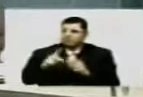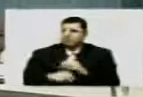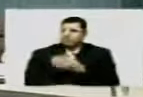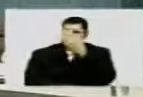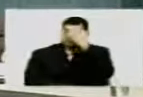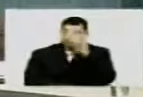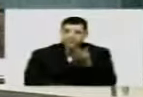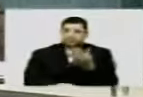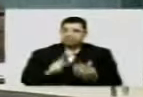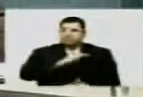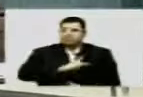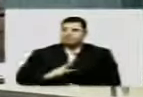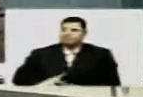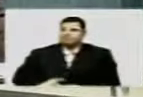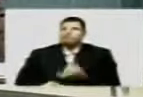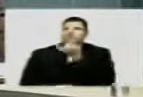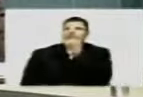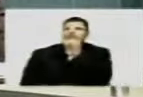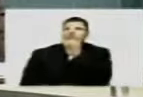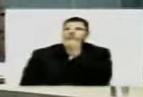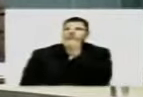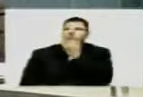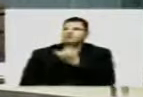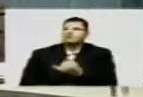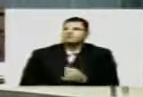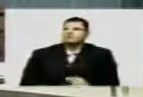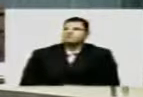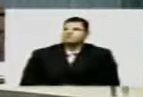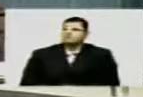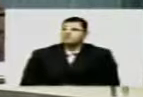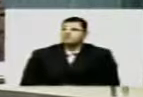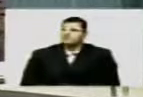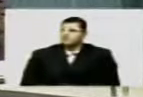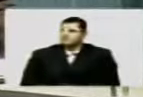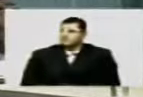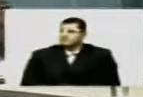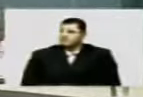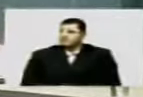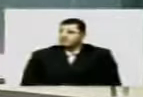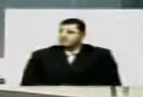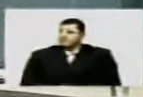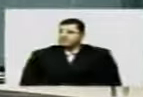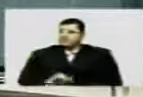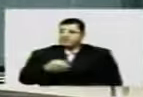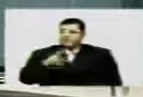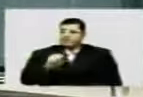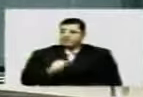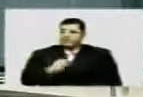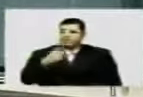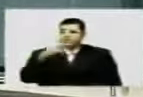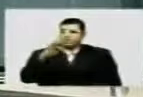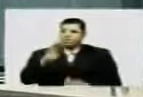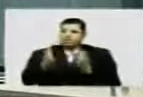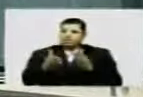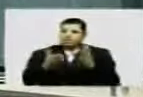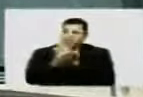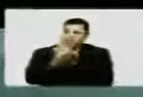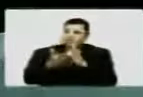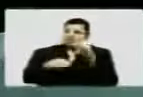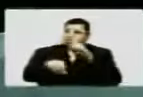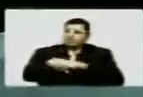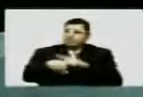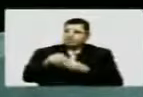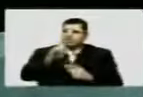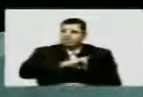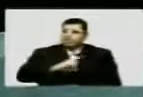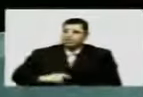Ok. Obrigado, Sr. Presidente. Desculpa, deputado José com a palavra do deputado José Ricardo, do PT, que irá dividir